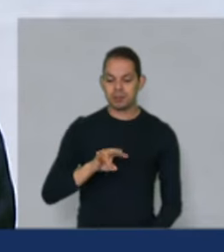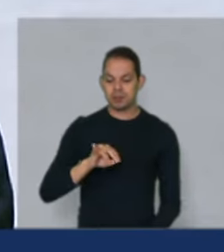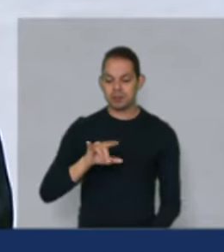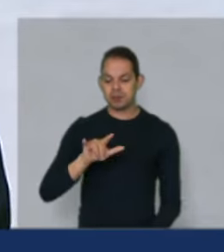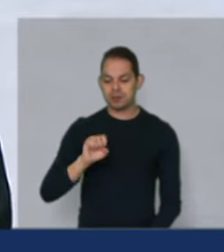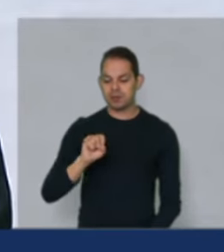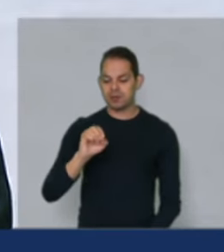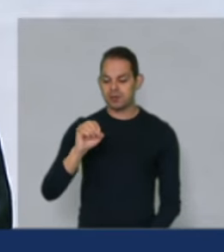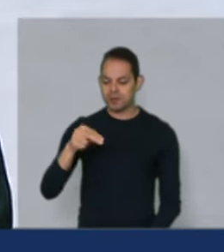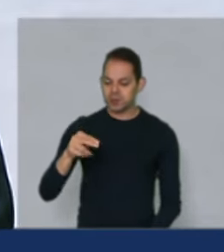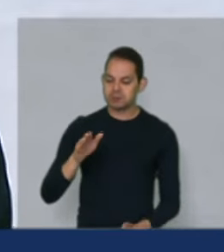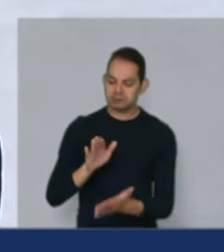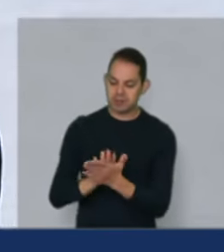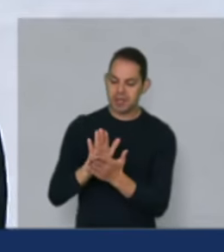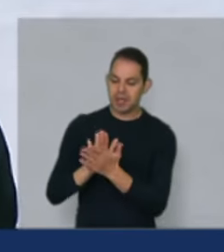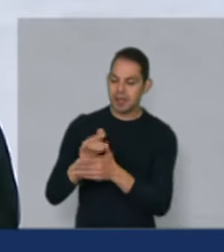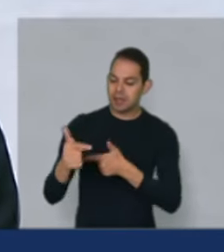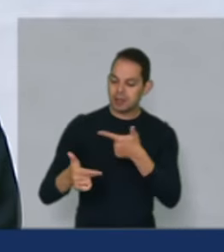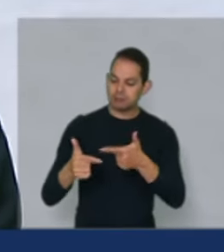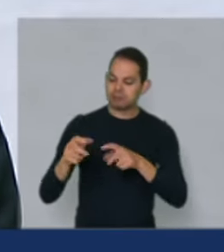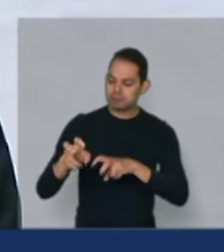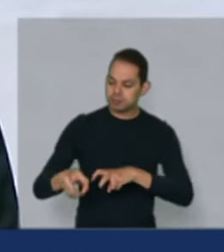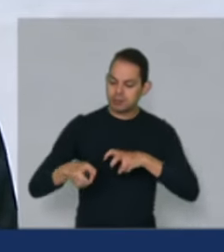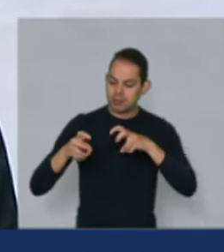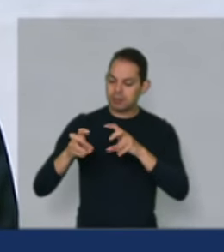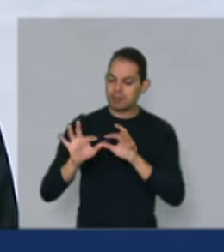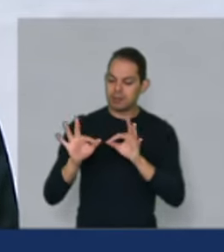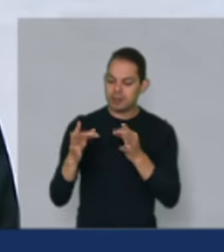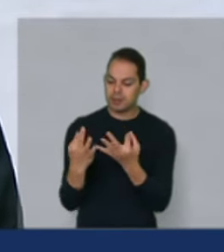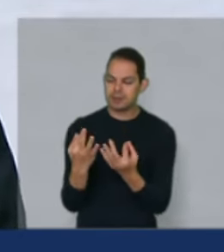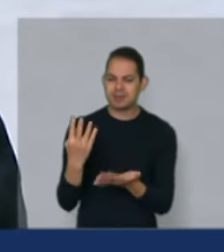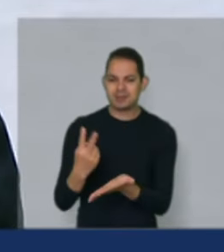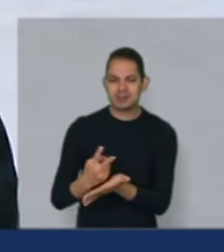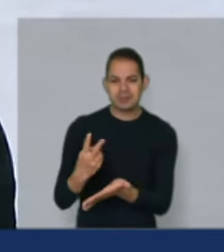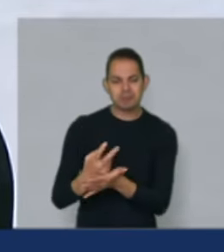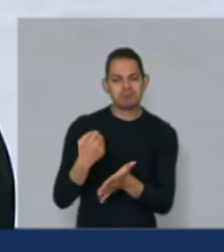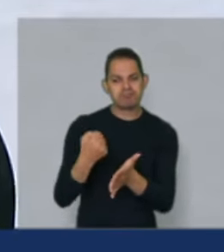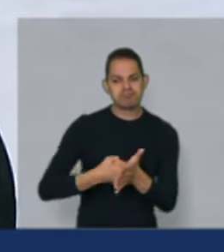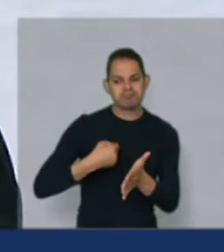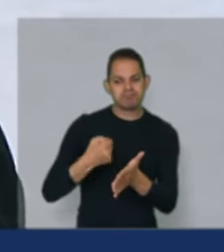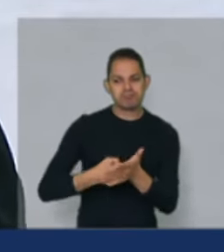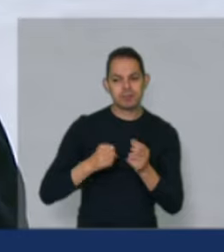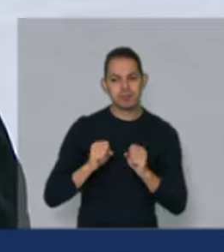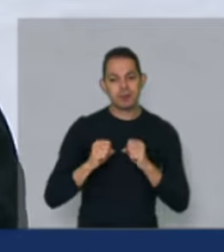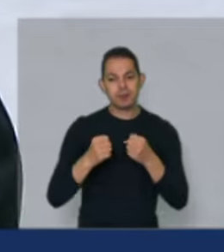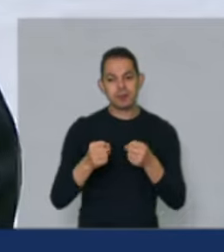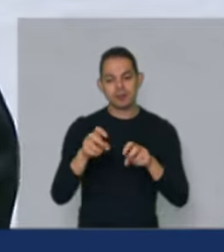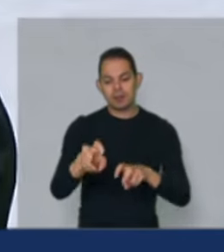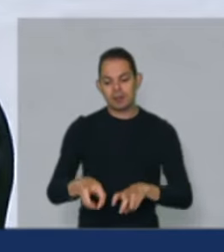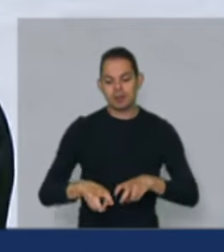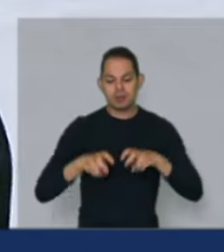Parabéns pelo trabalho da agricultura familiar. Deputado Daniel, sempre nessa luta da defesa da agricultura familiar. E o meu registro é um só,